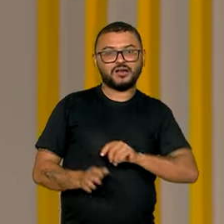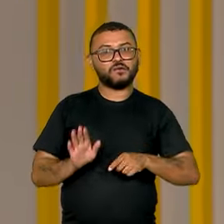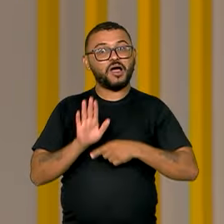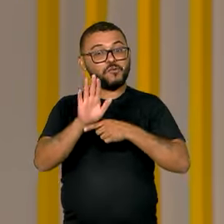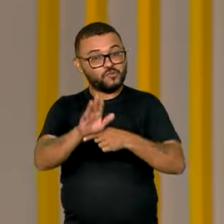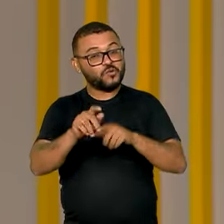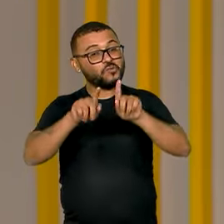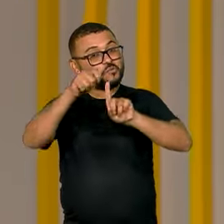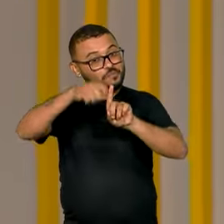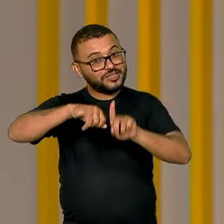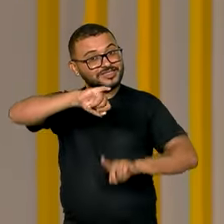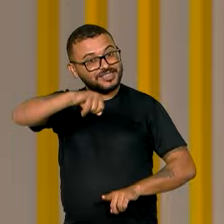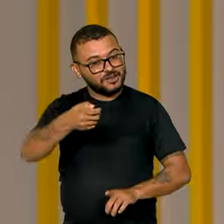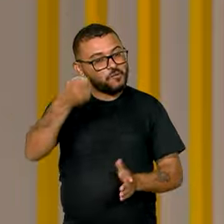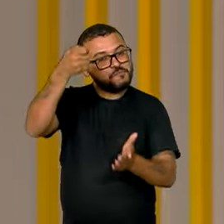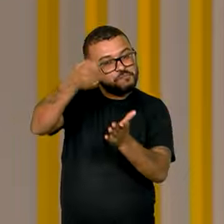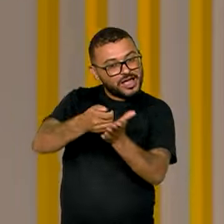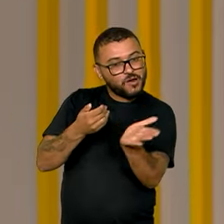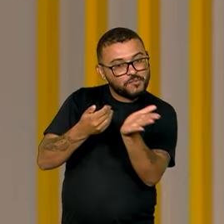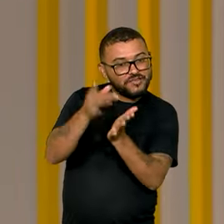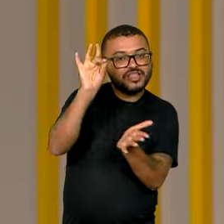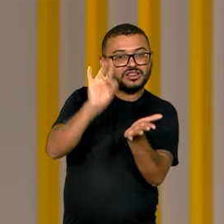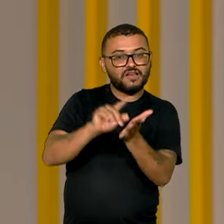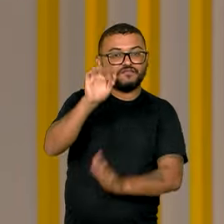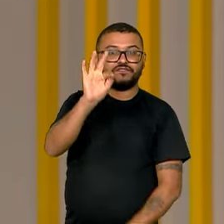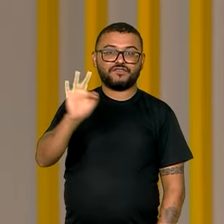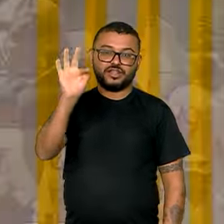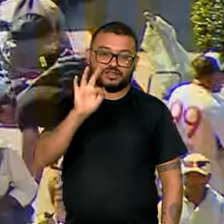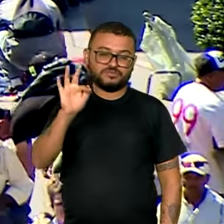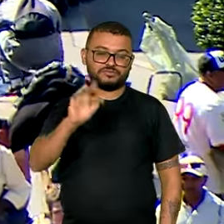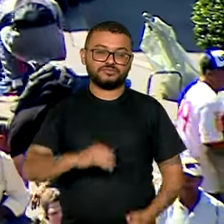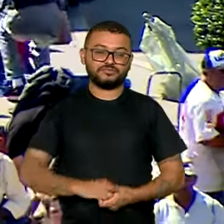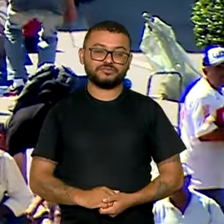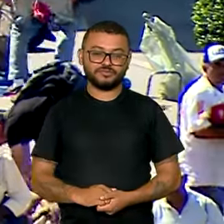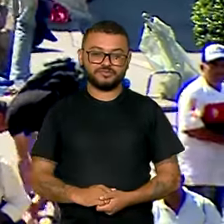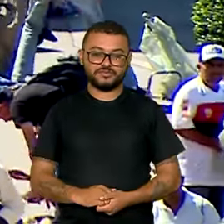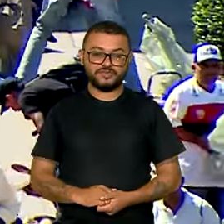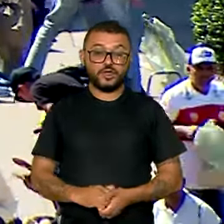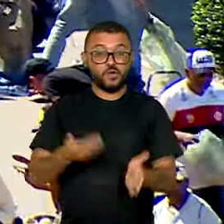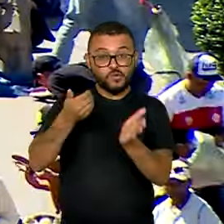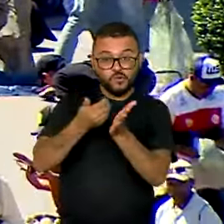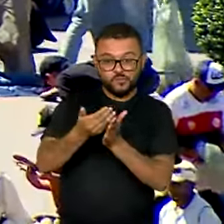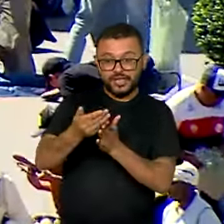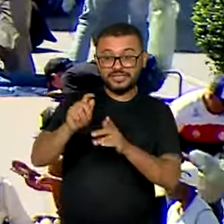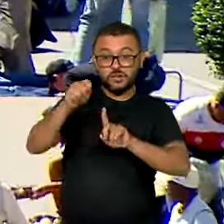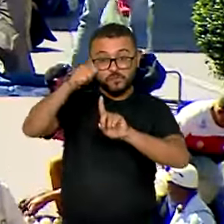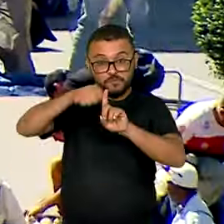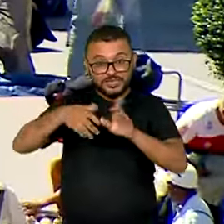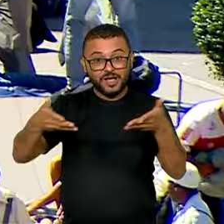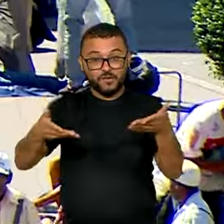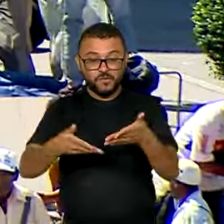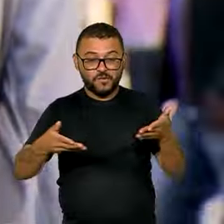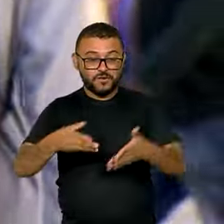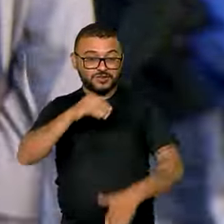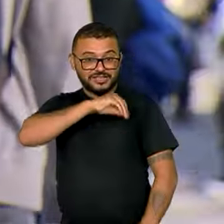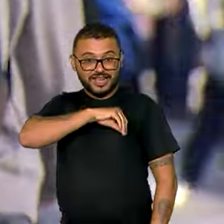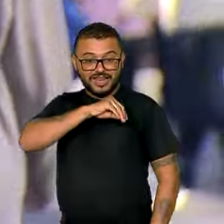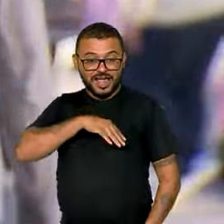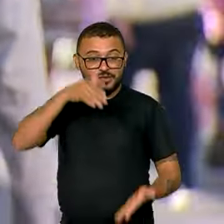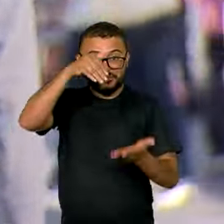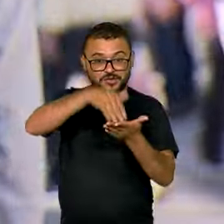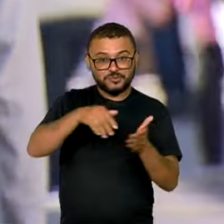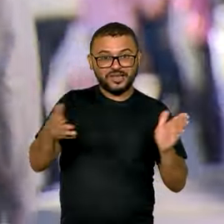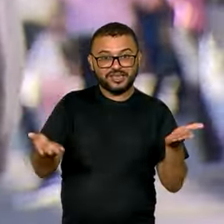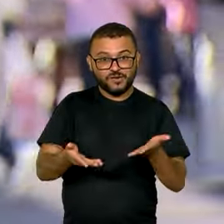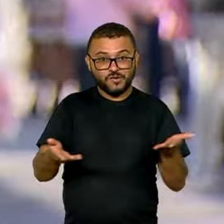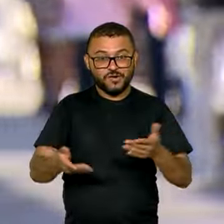janeiro e vão ser pagos no início de fevereiro. A partir deste mês, o salário mínimo do brasileiro